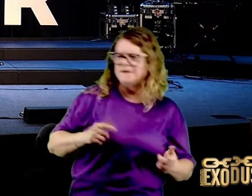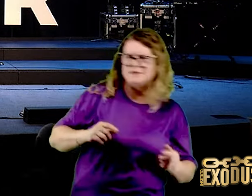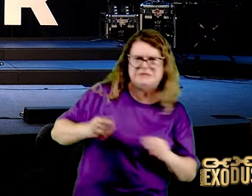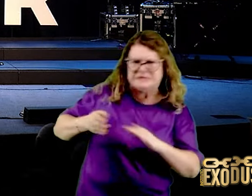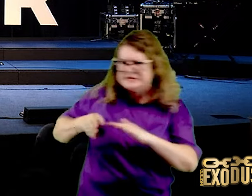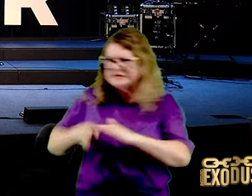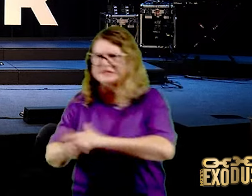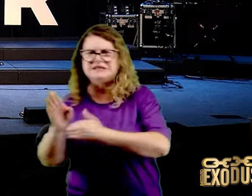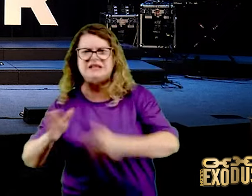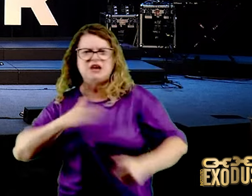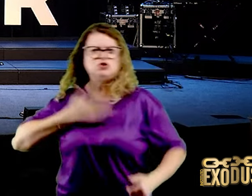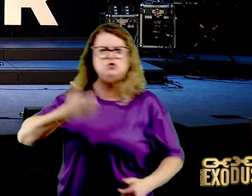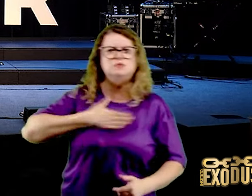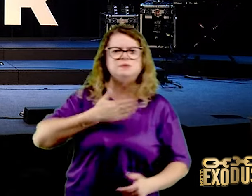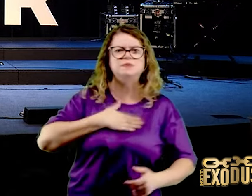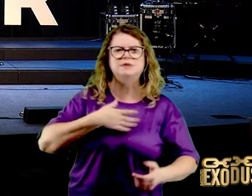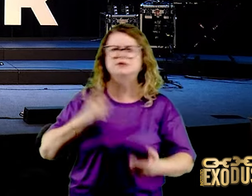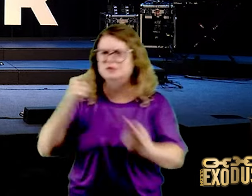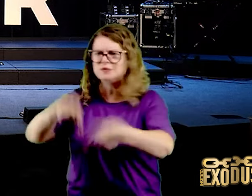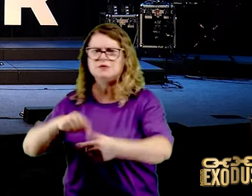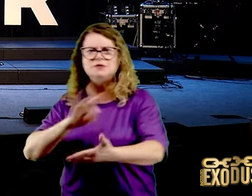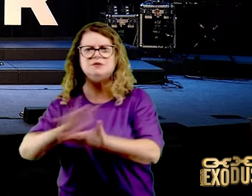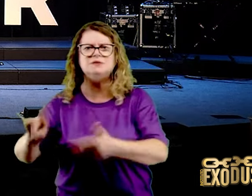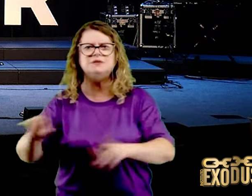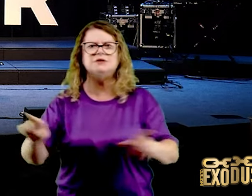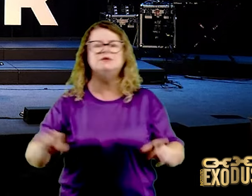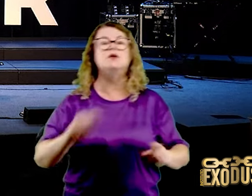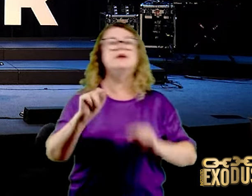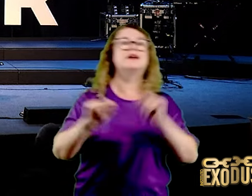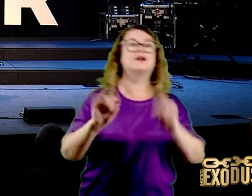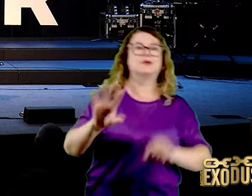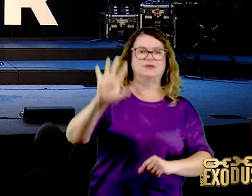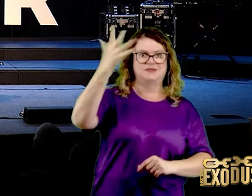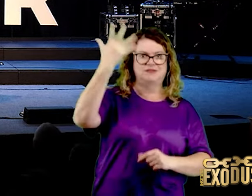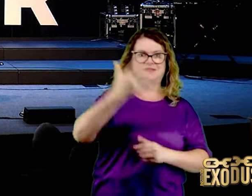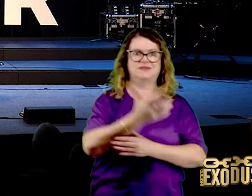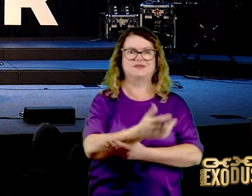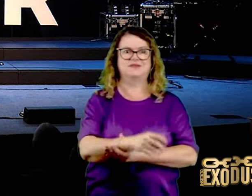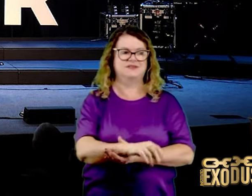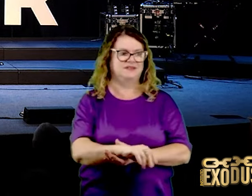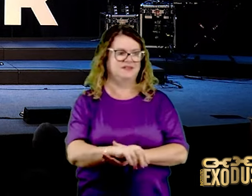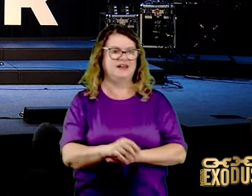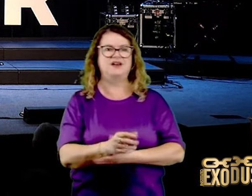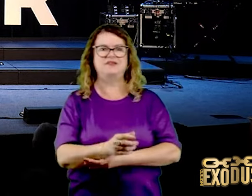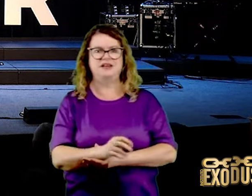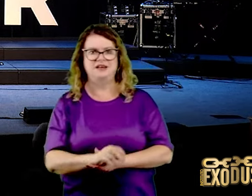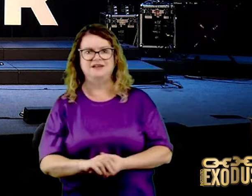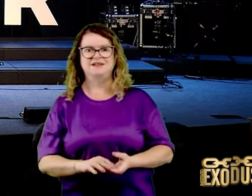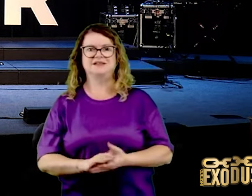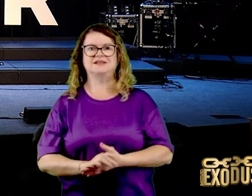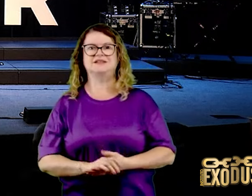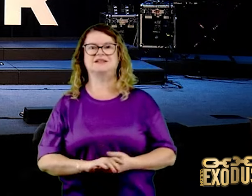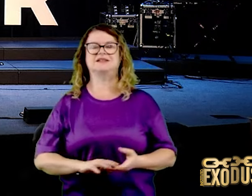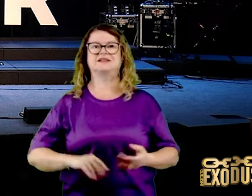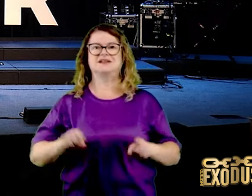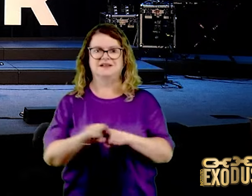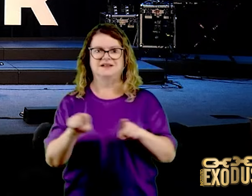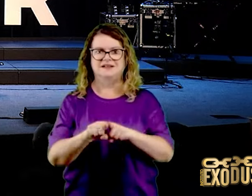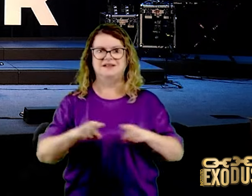inimigo, vamos surpreender, esse rapaz vai cair, como caíram os guerreiros no meio da batalha,